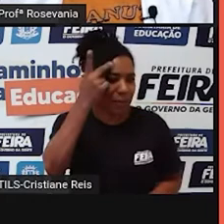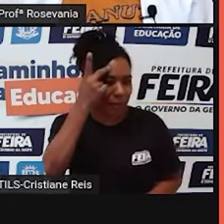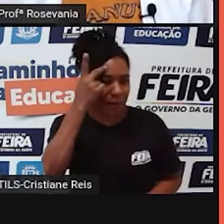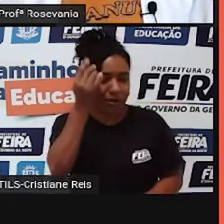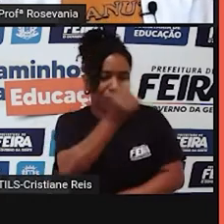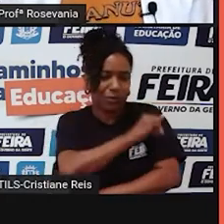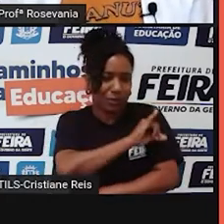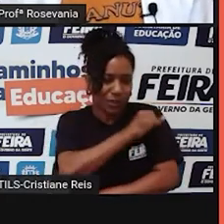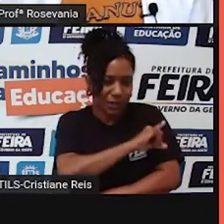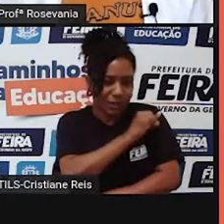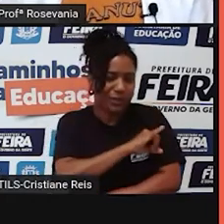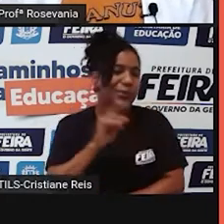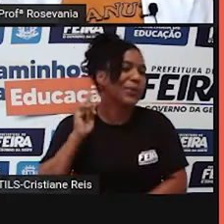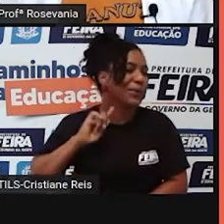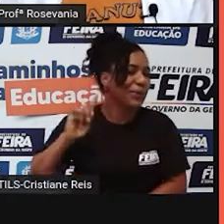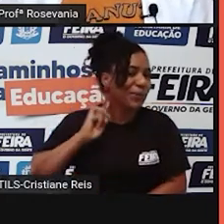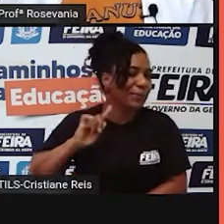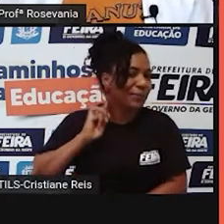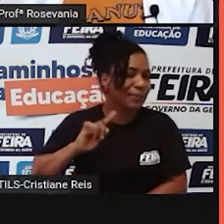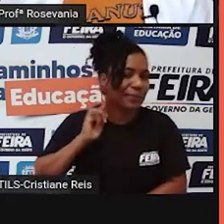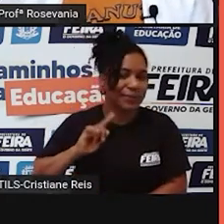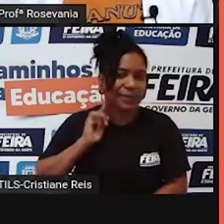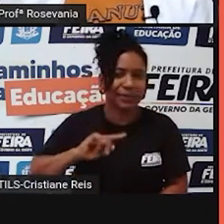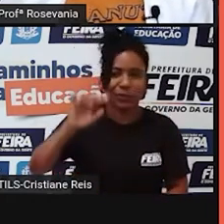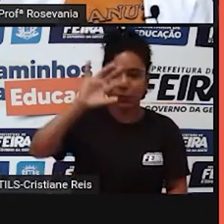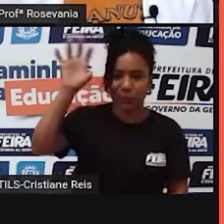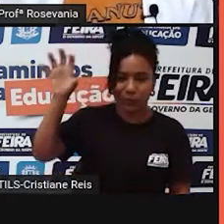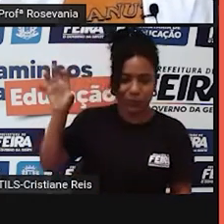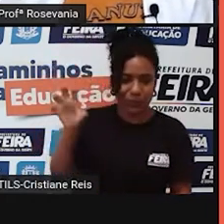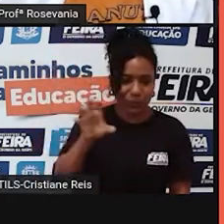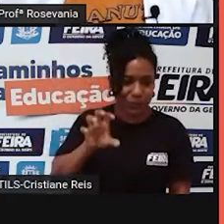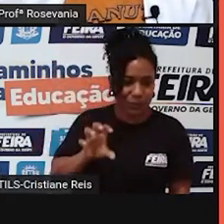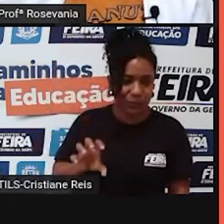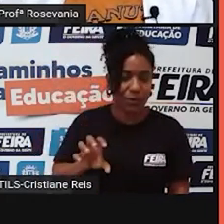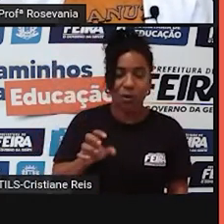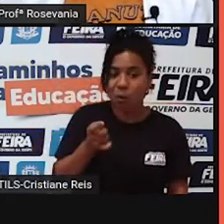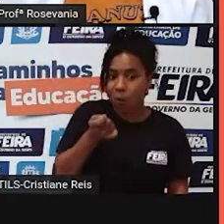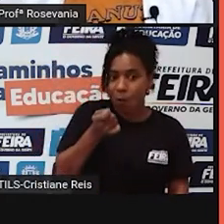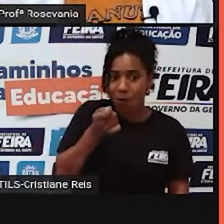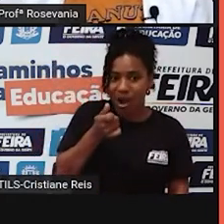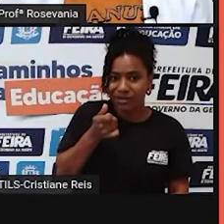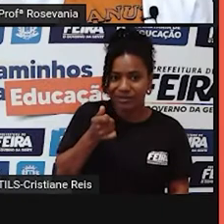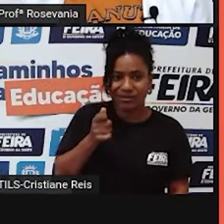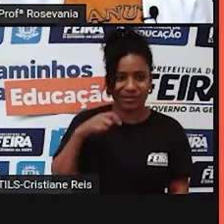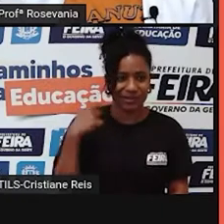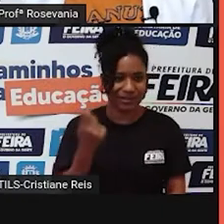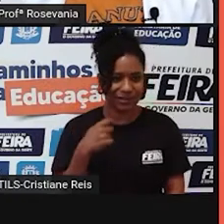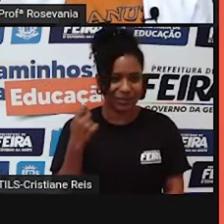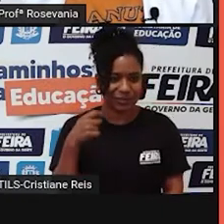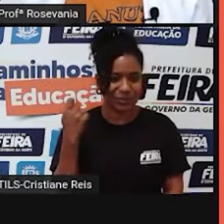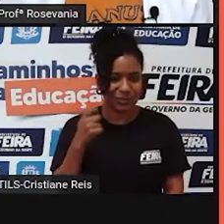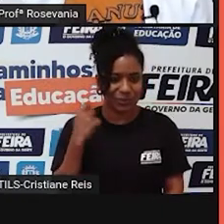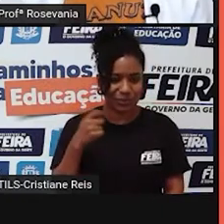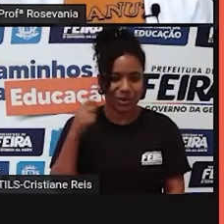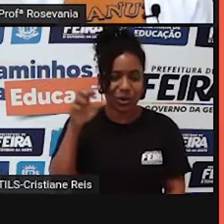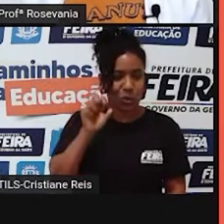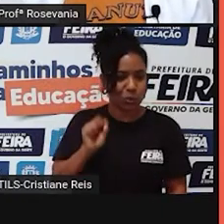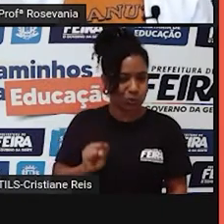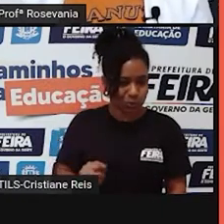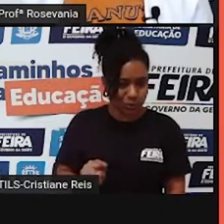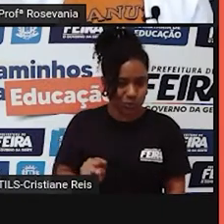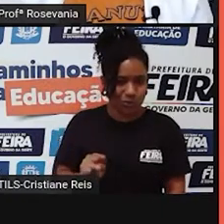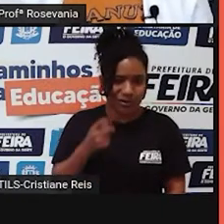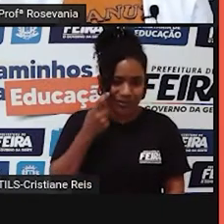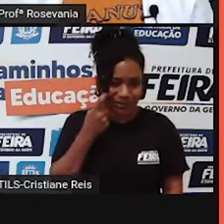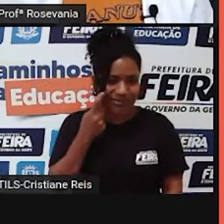Janeiro, ainda pega, né, boa parte da região sul, ou quase toda a região sul, só o sul mesmo, que não é tanto, aí a